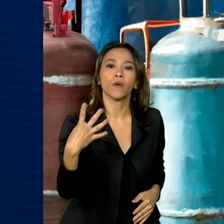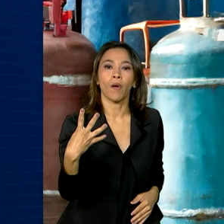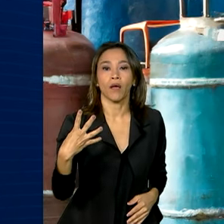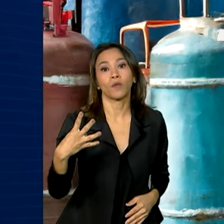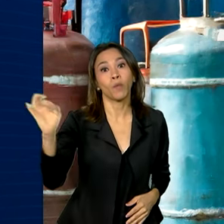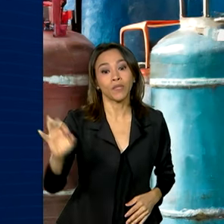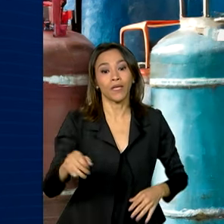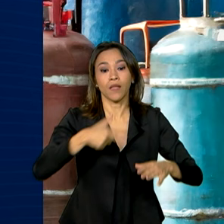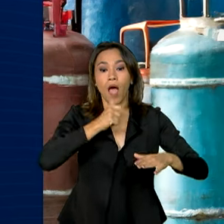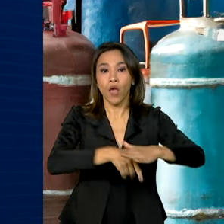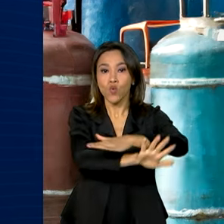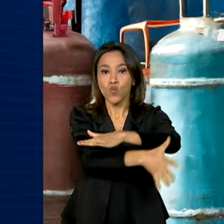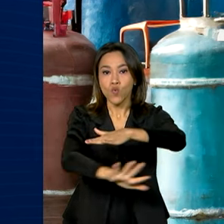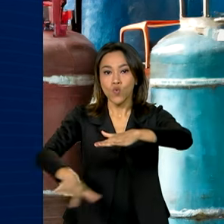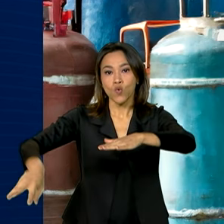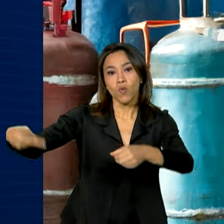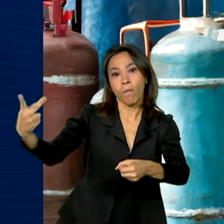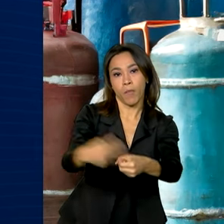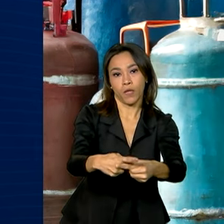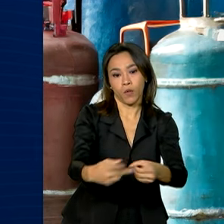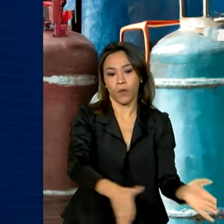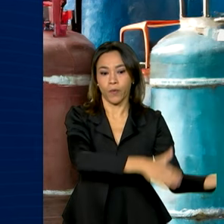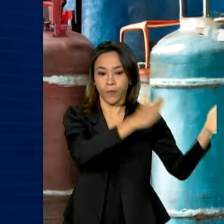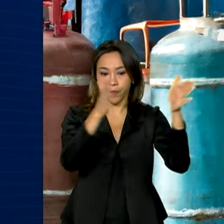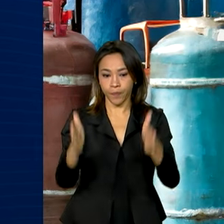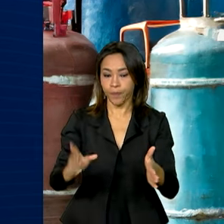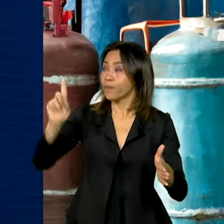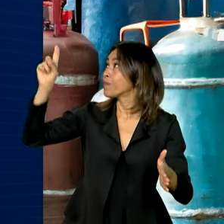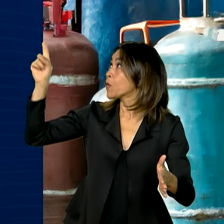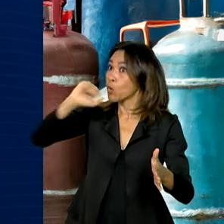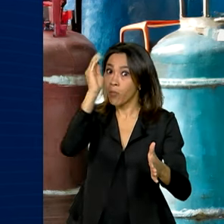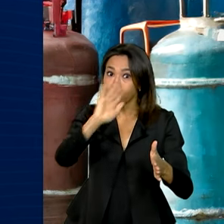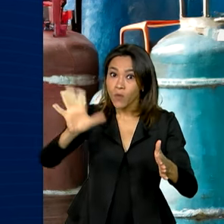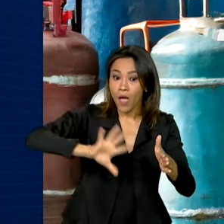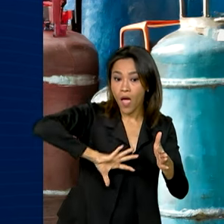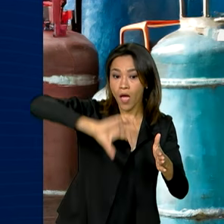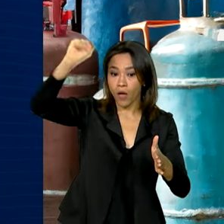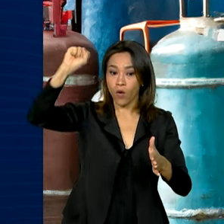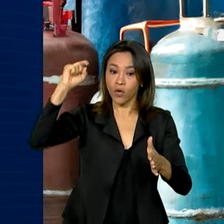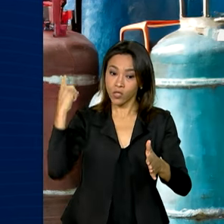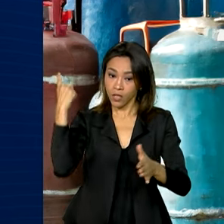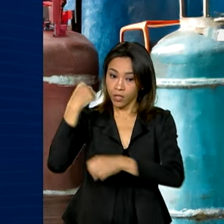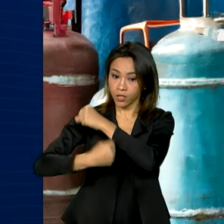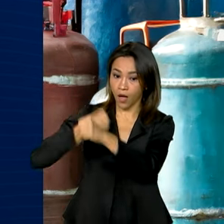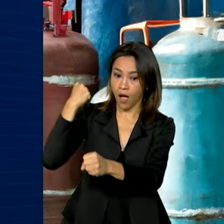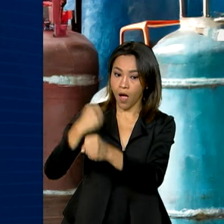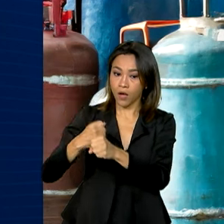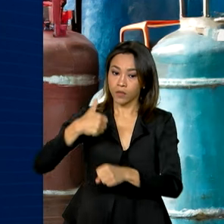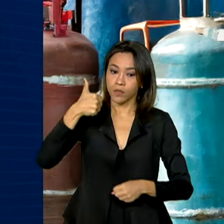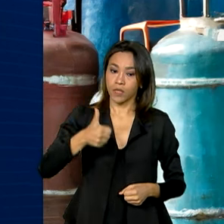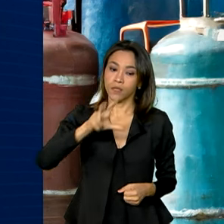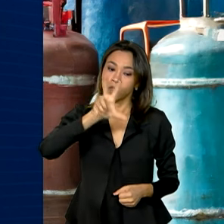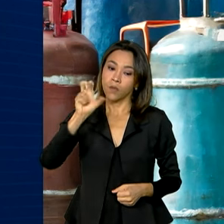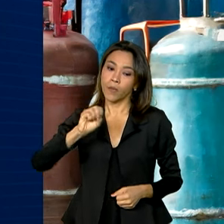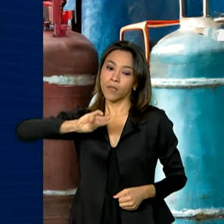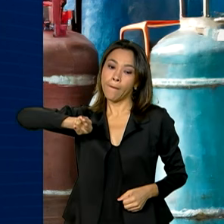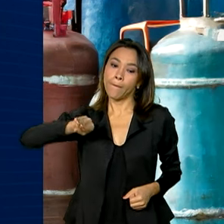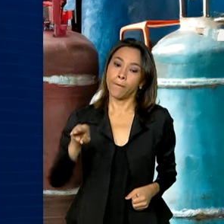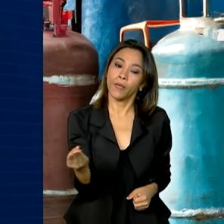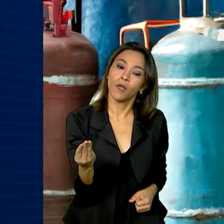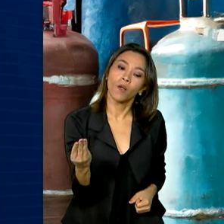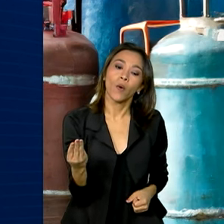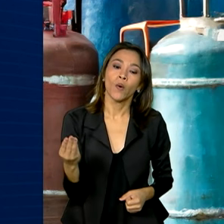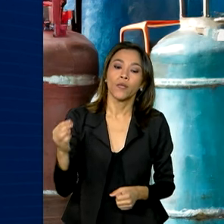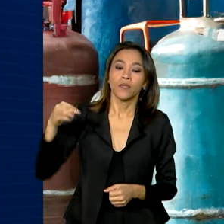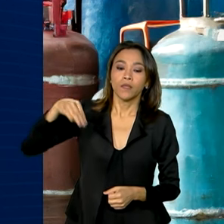do pré-sal. Em 2023, o Brasil bateu recorde na produção de gás natural, com 150 milhões de